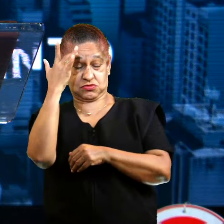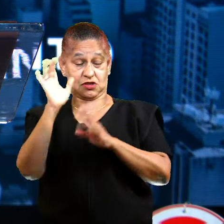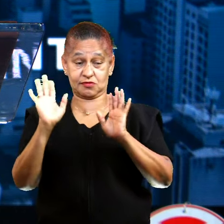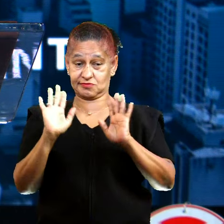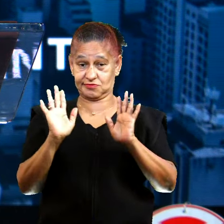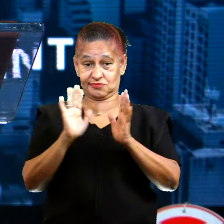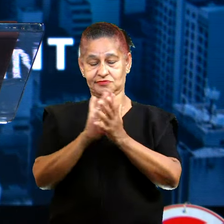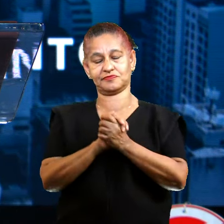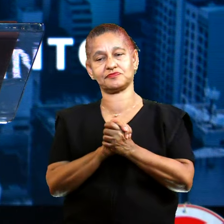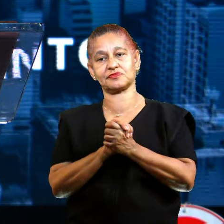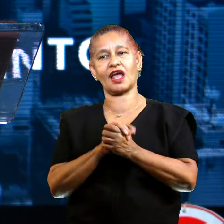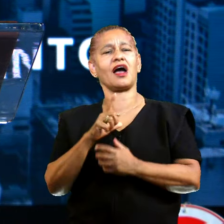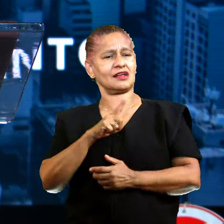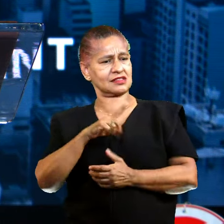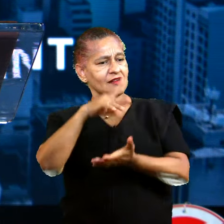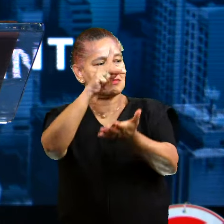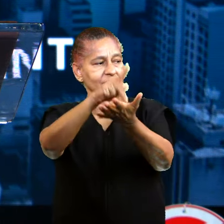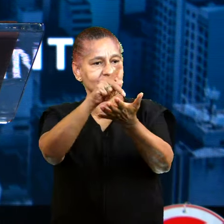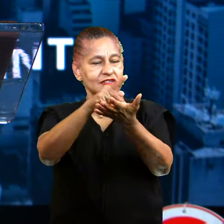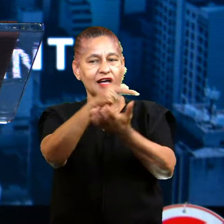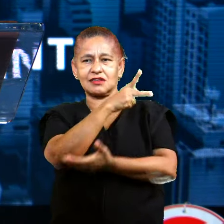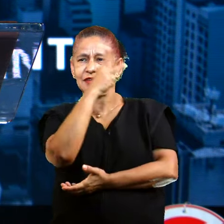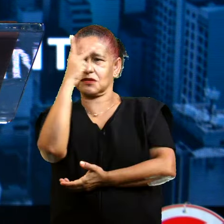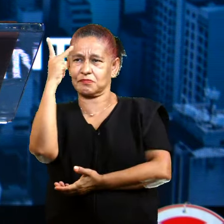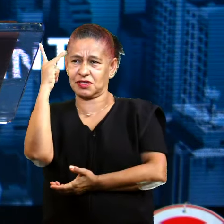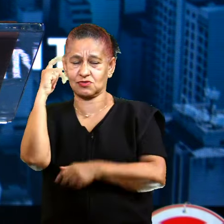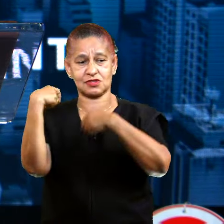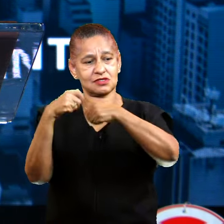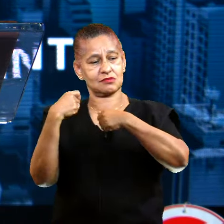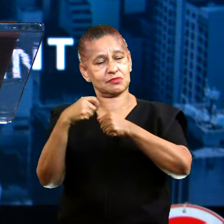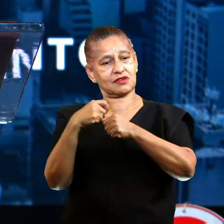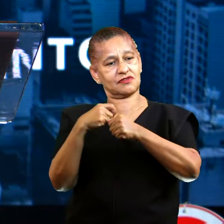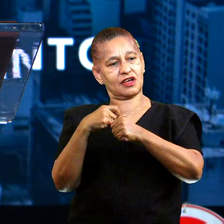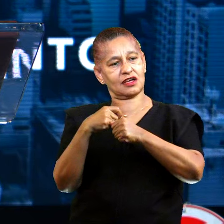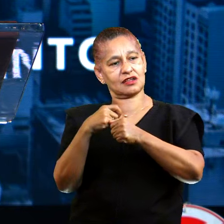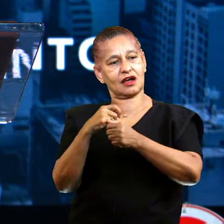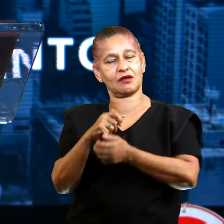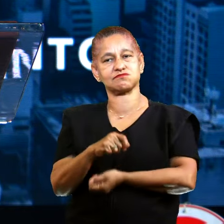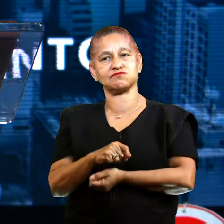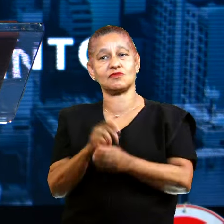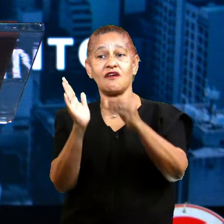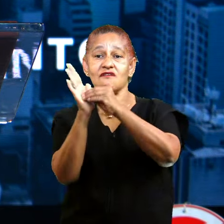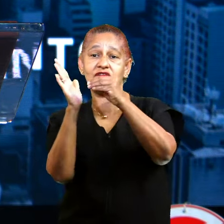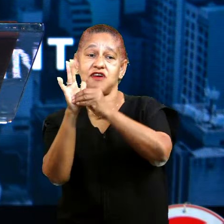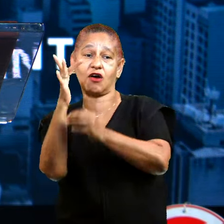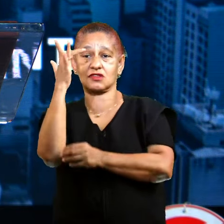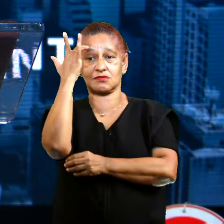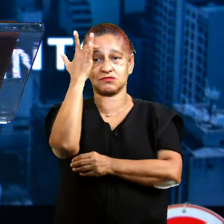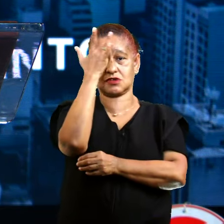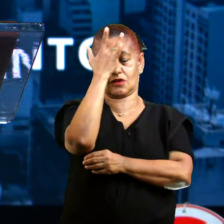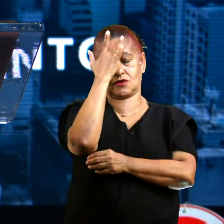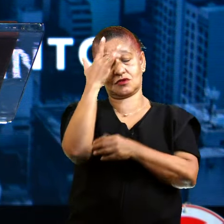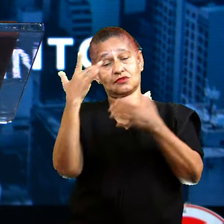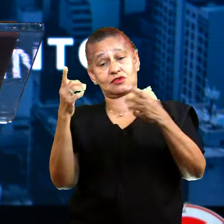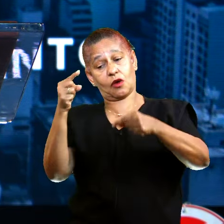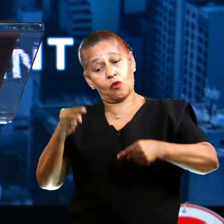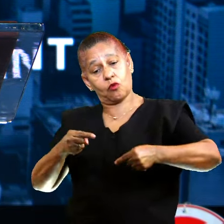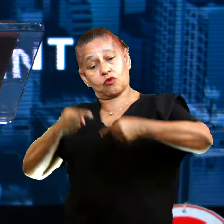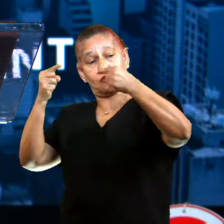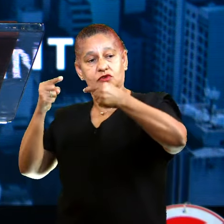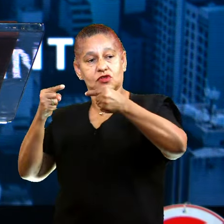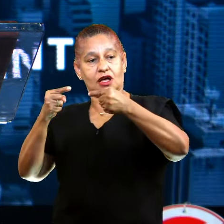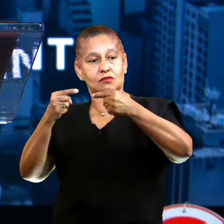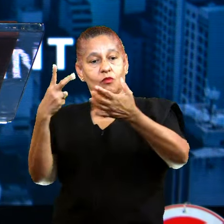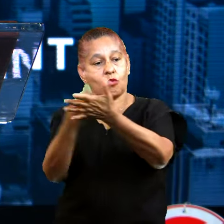Pessoas que vão preferir a insanidade do que experimentar um confronto para a mudança de vida. E eu acho isso tão interessante